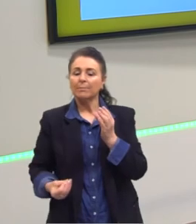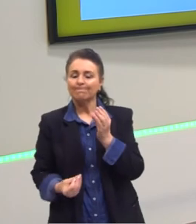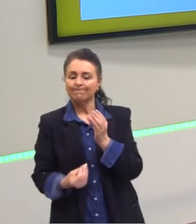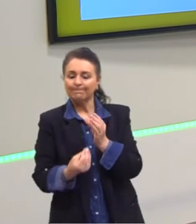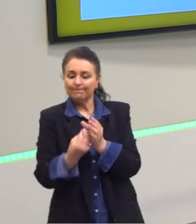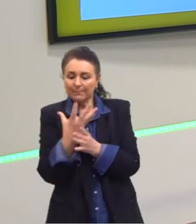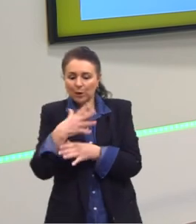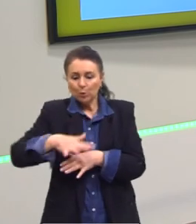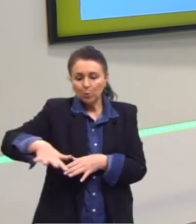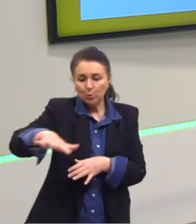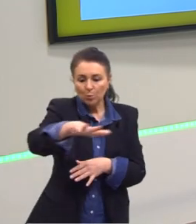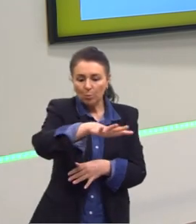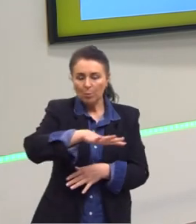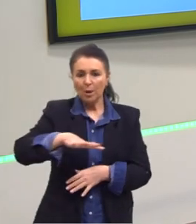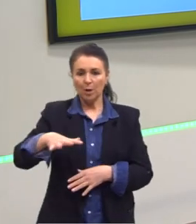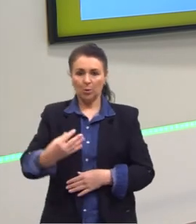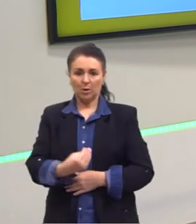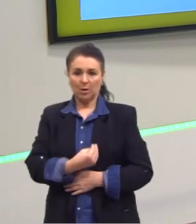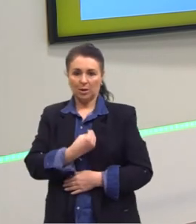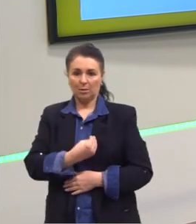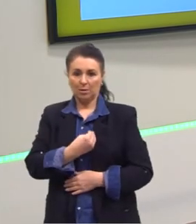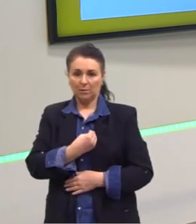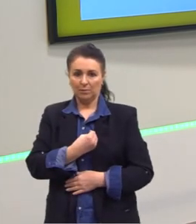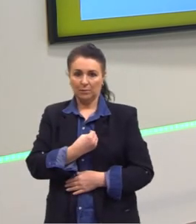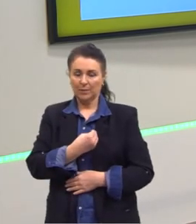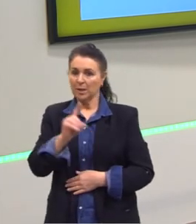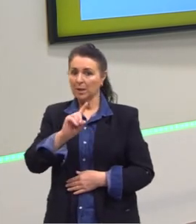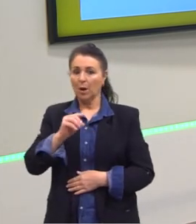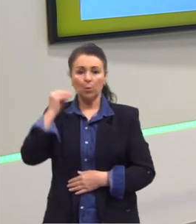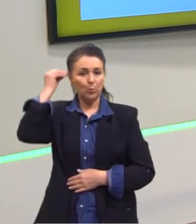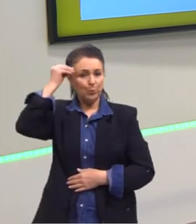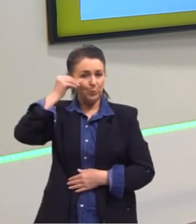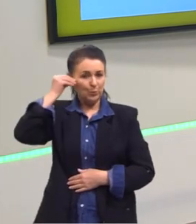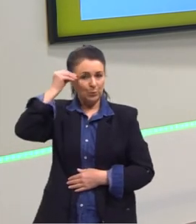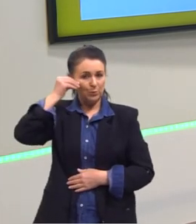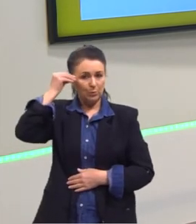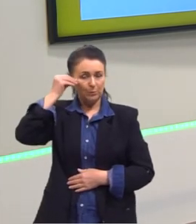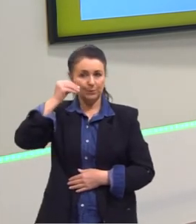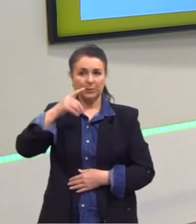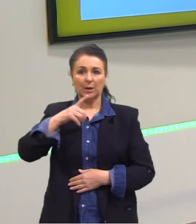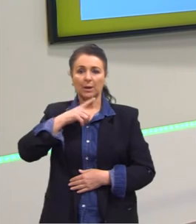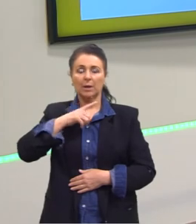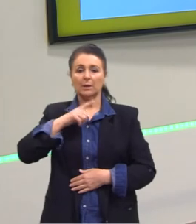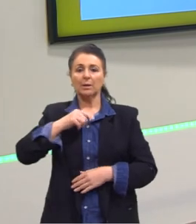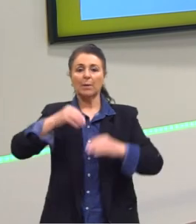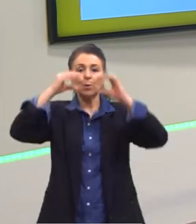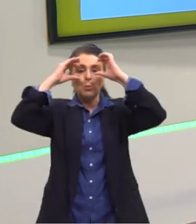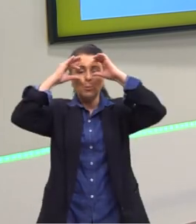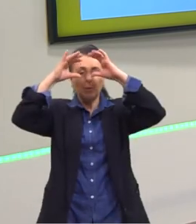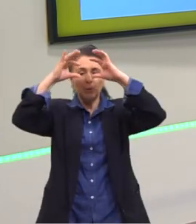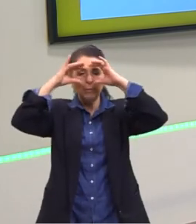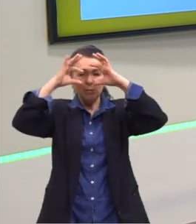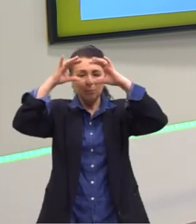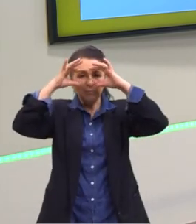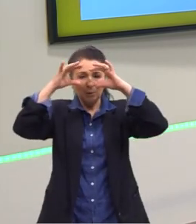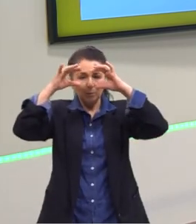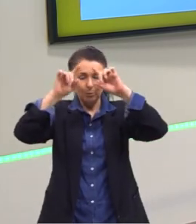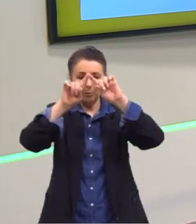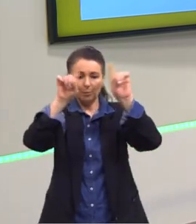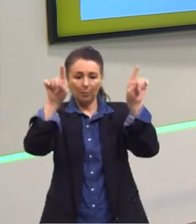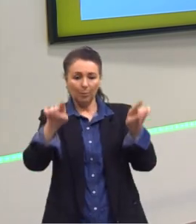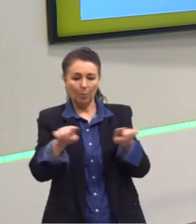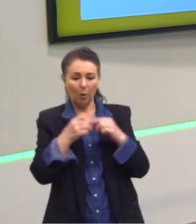um ser que está sendo analisado de maneira psicológica. Aqui tem um pequeno mapa mental, para encerrar, do